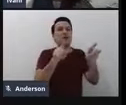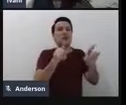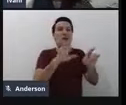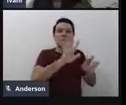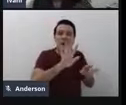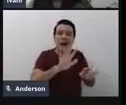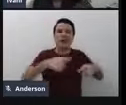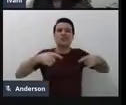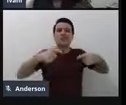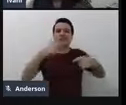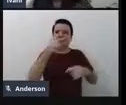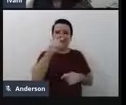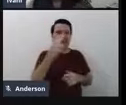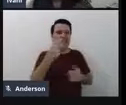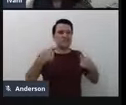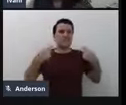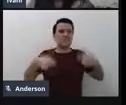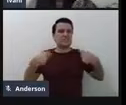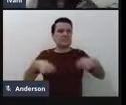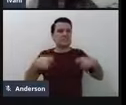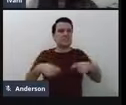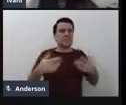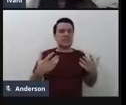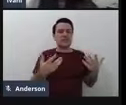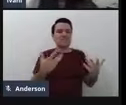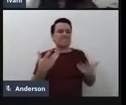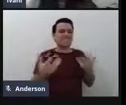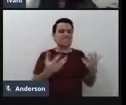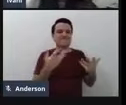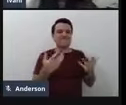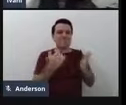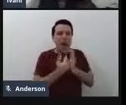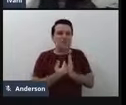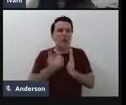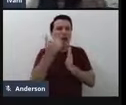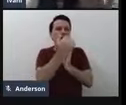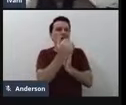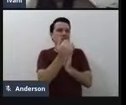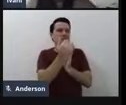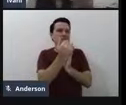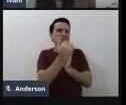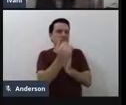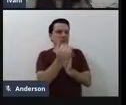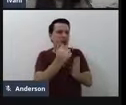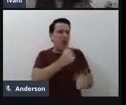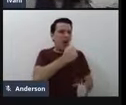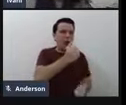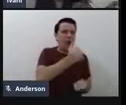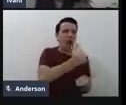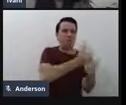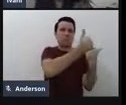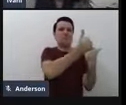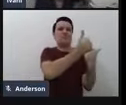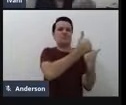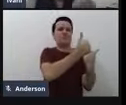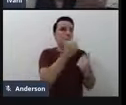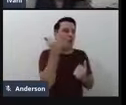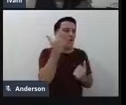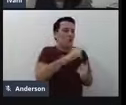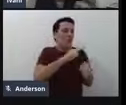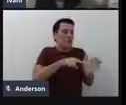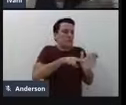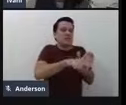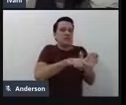precisavam de uma sustentação para garantir que a sua pesquisa tinha um